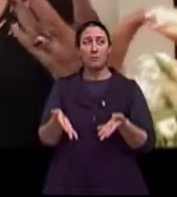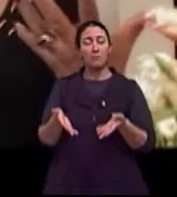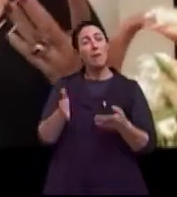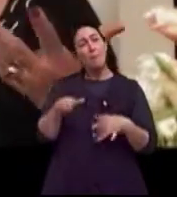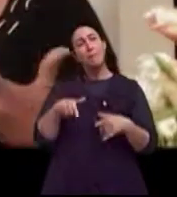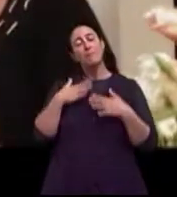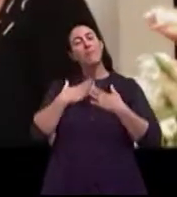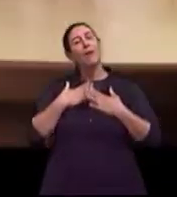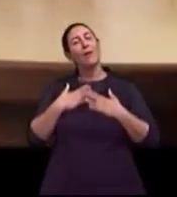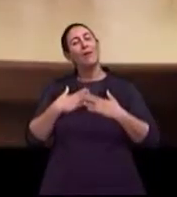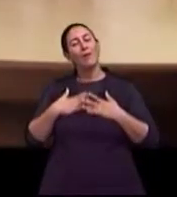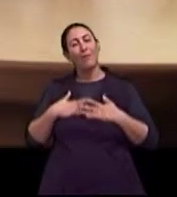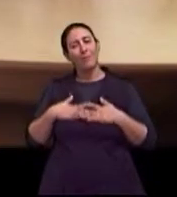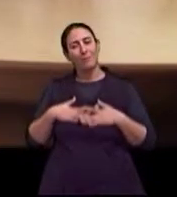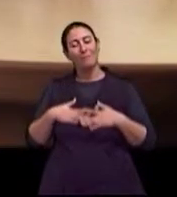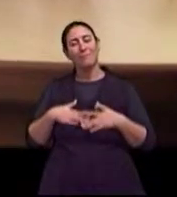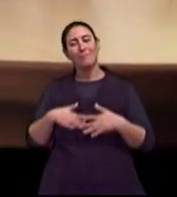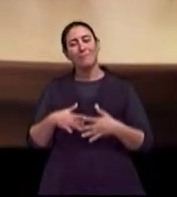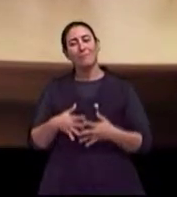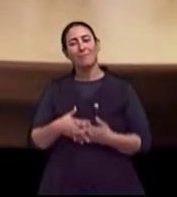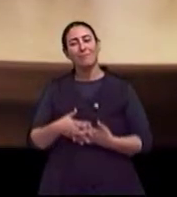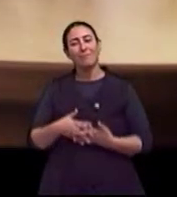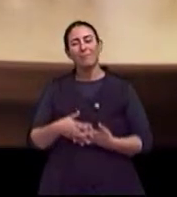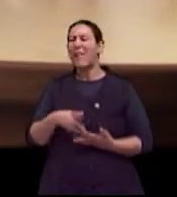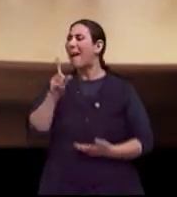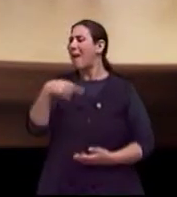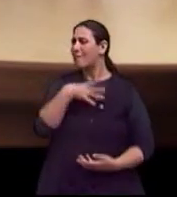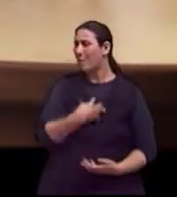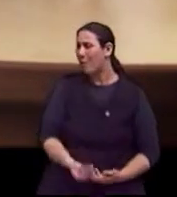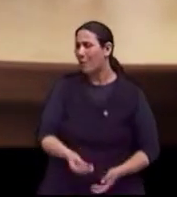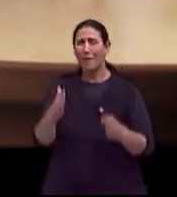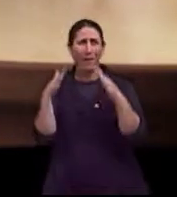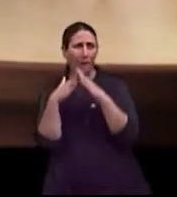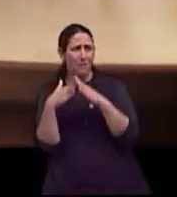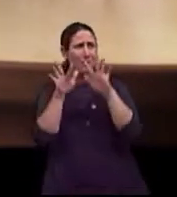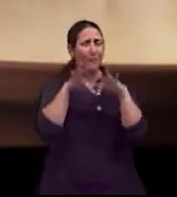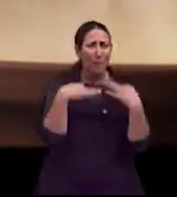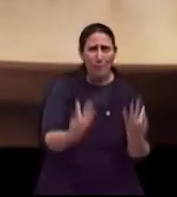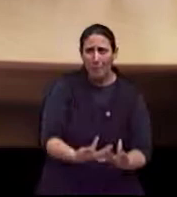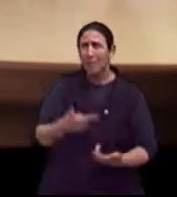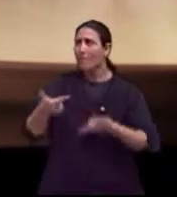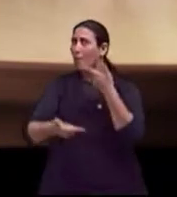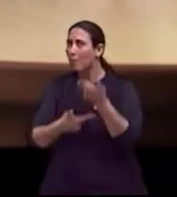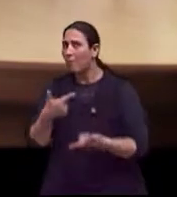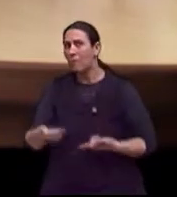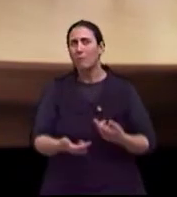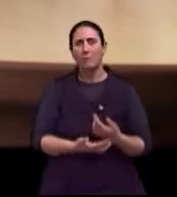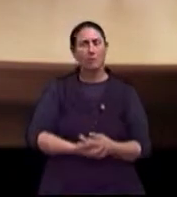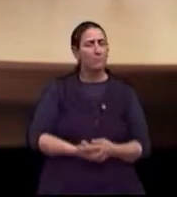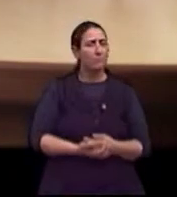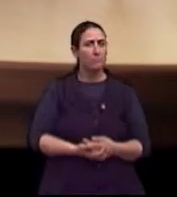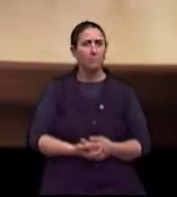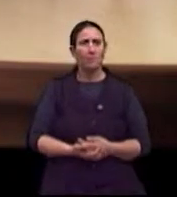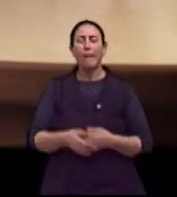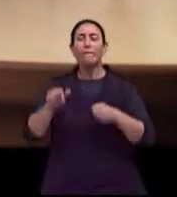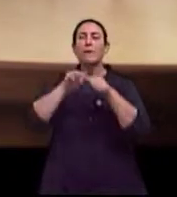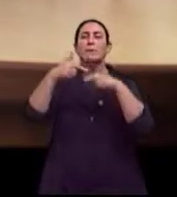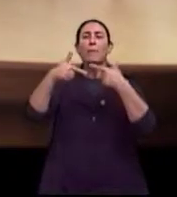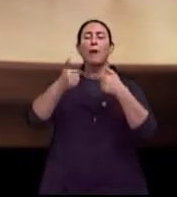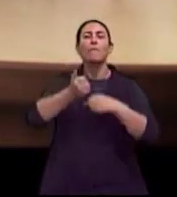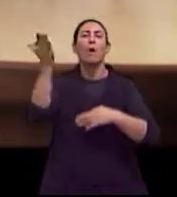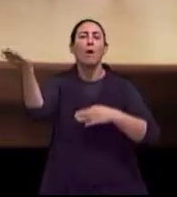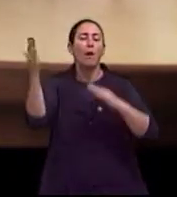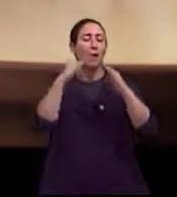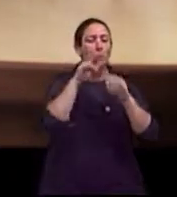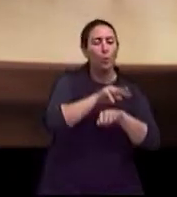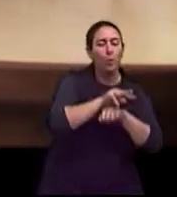tranquilo assim. Os filhos, casa, família, trabalho. Trabalho, É, eu tinha atividade fora de casa, trabalhava